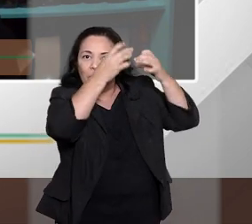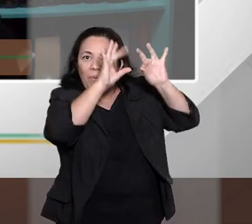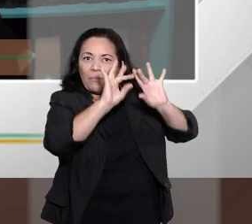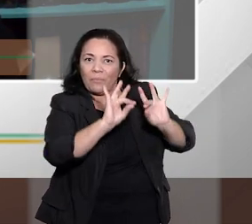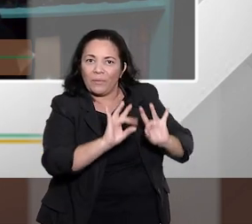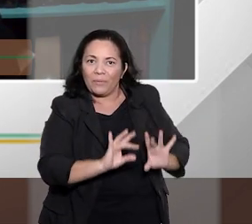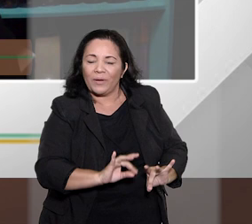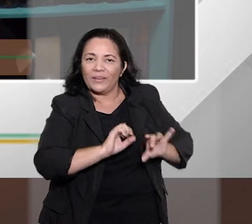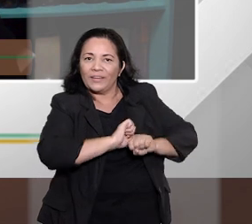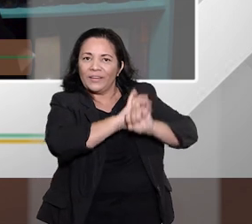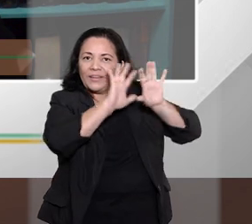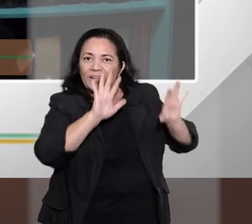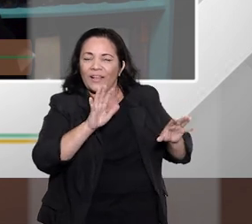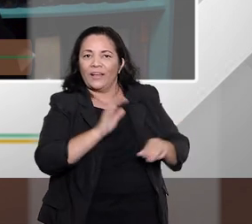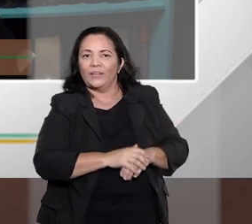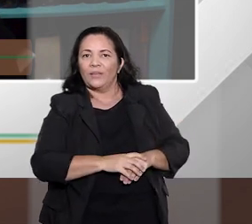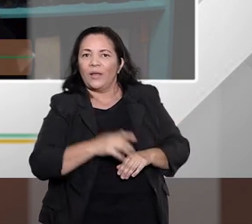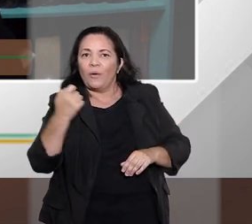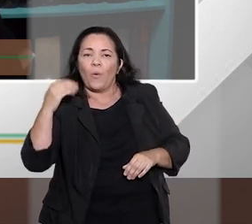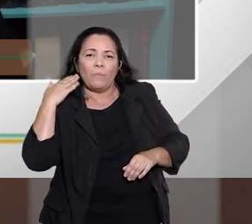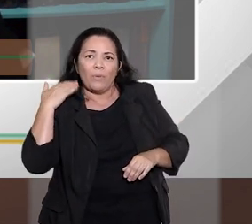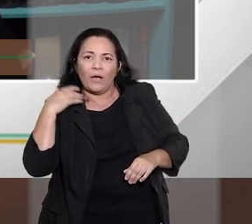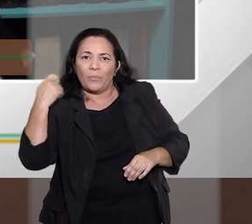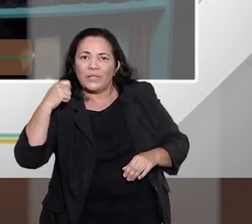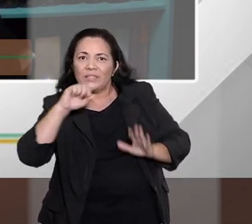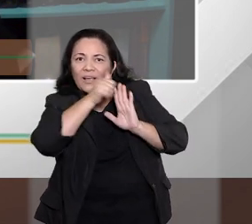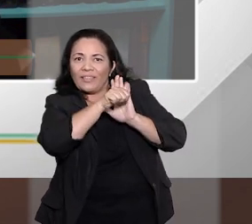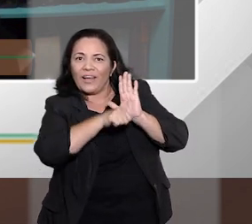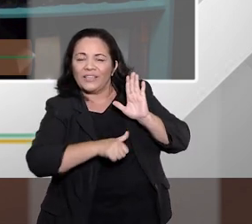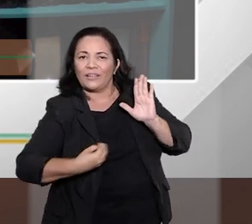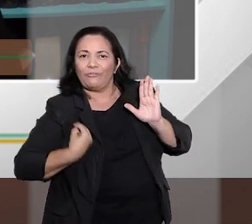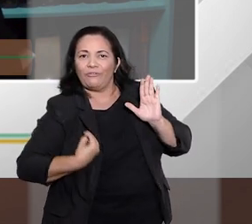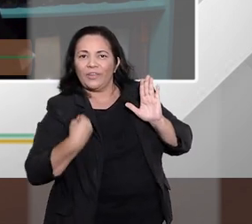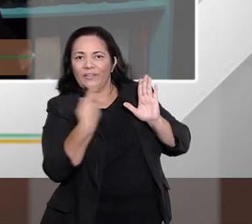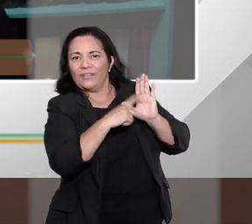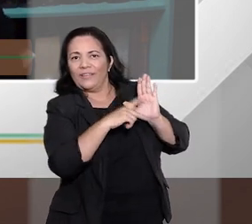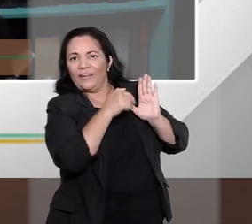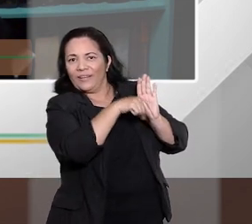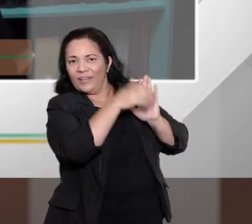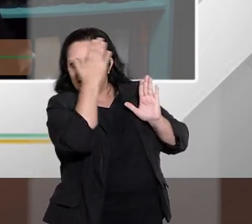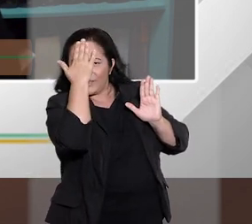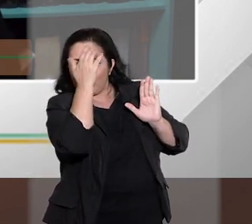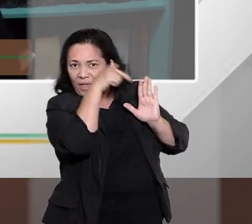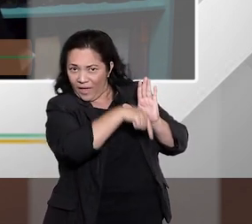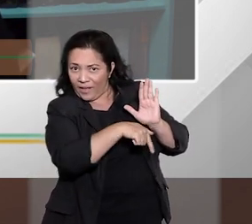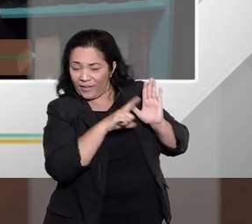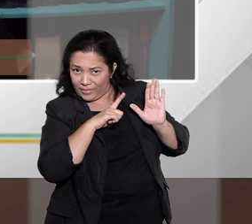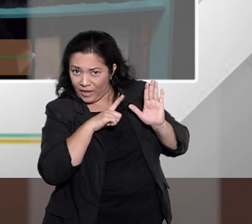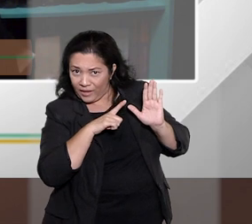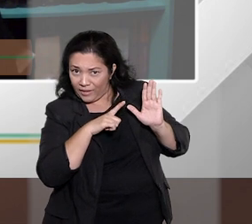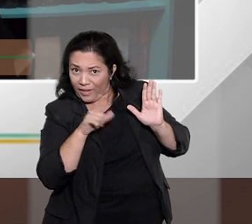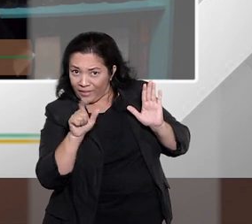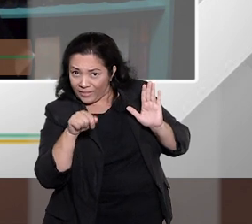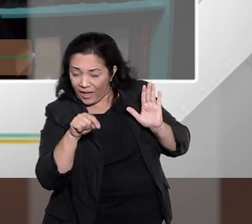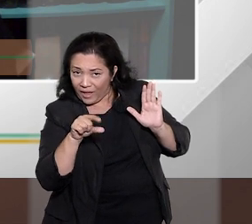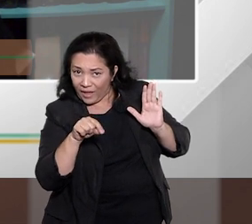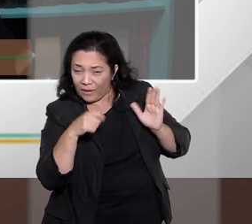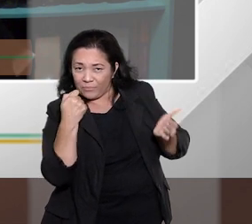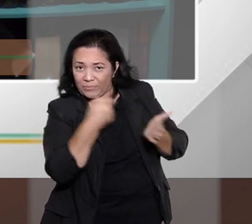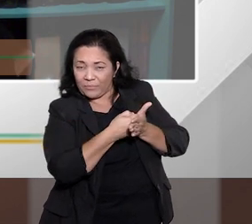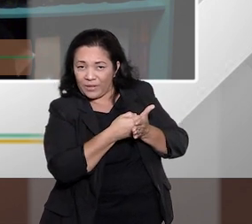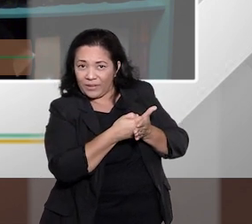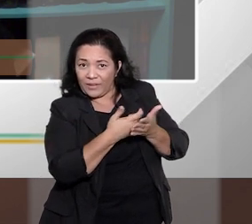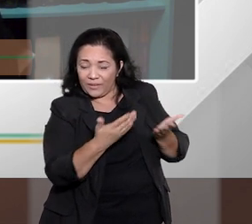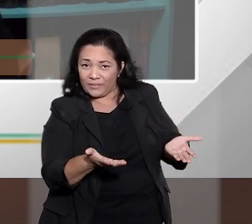que analisar se aquela pessoa tem a capacidade de receber o crédito, esse é um fator importantíssimo. Lógico, também é uma